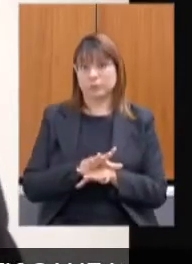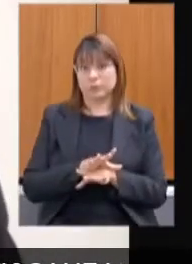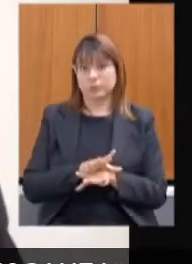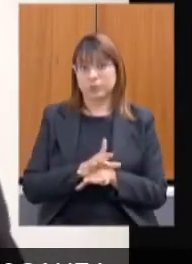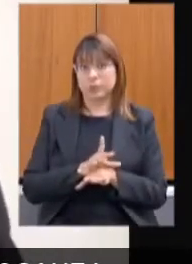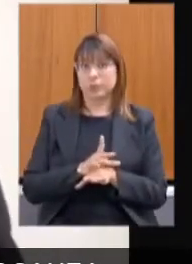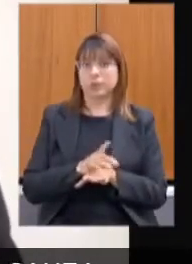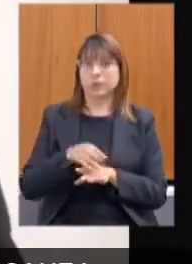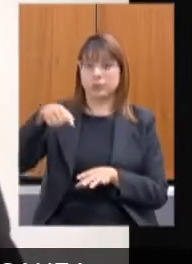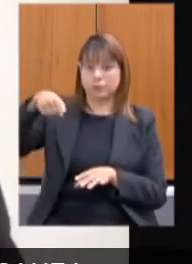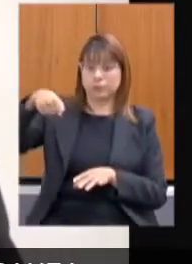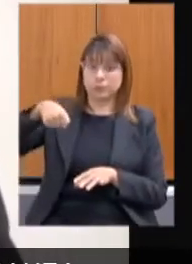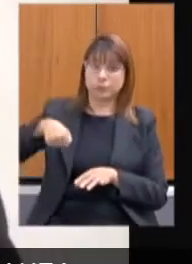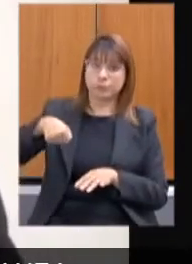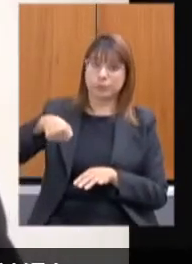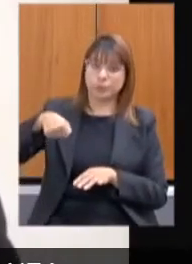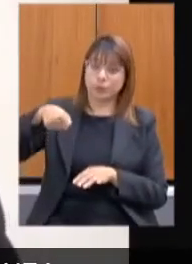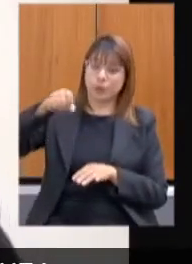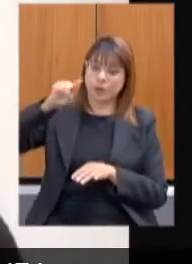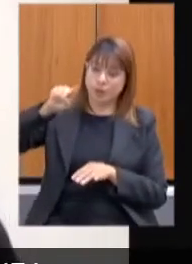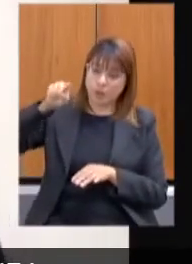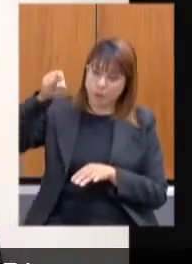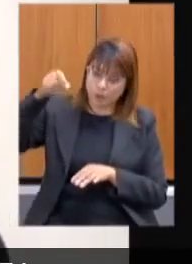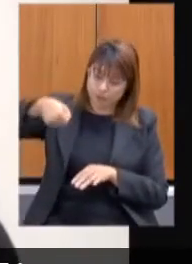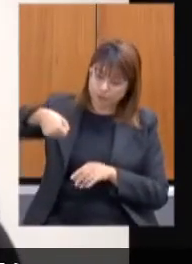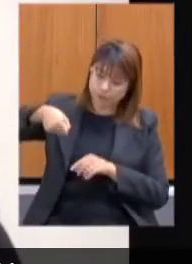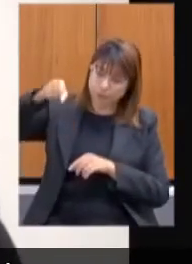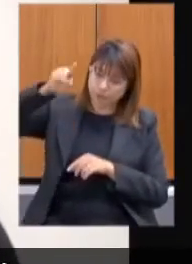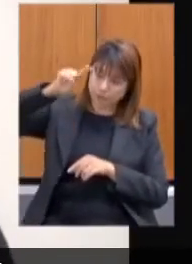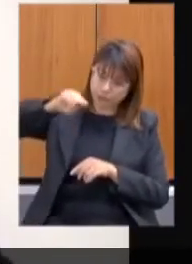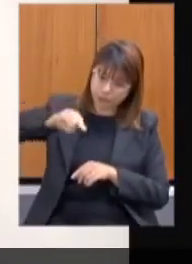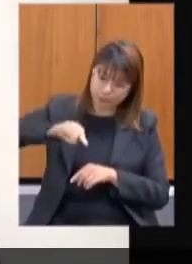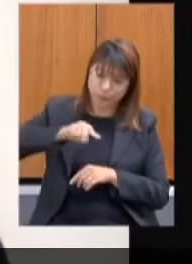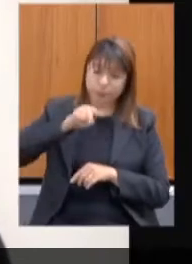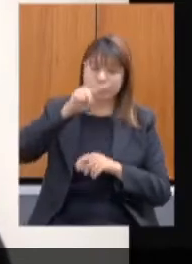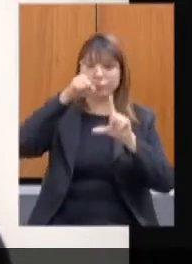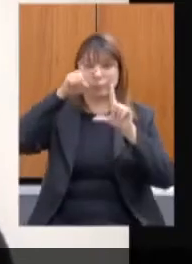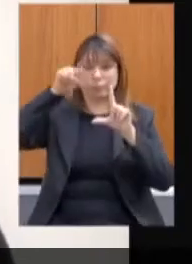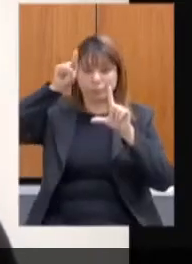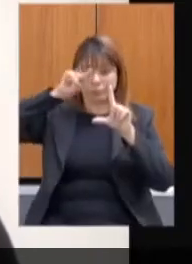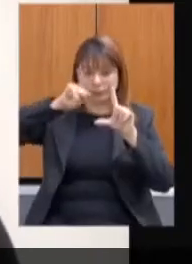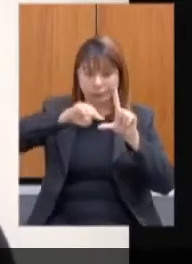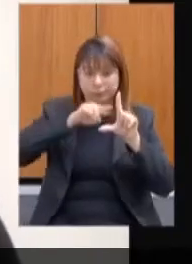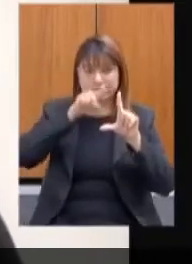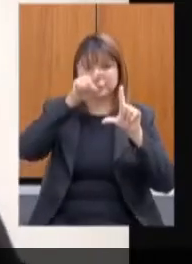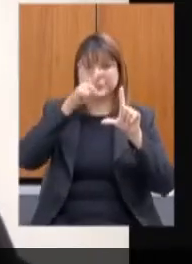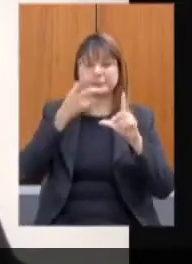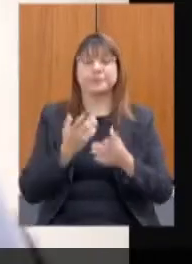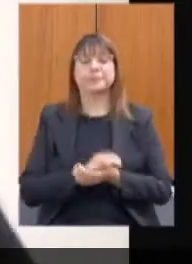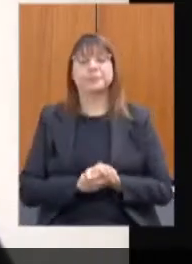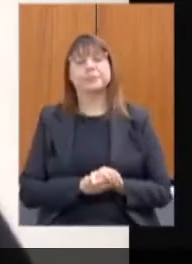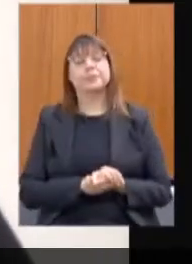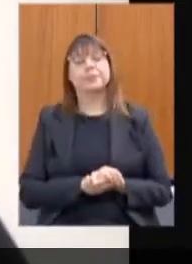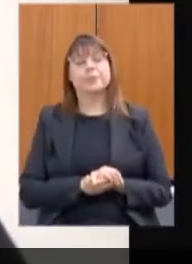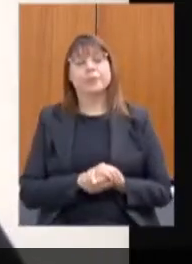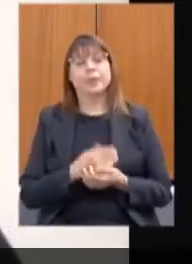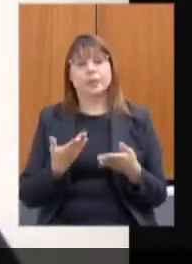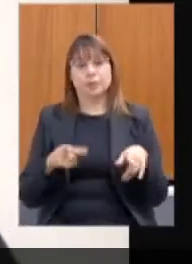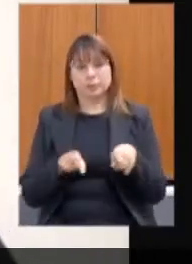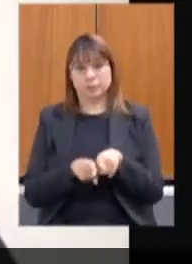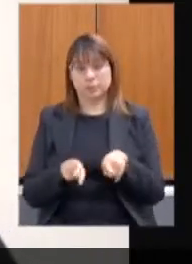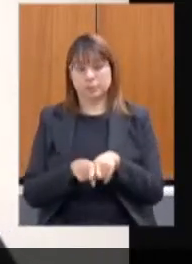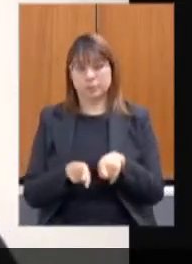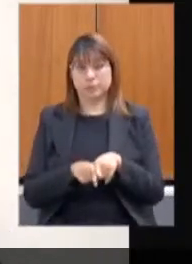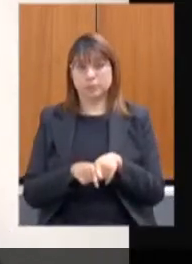provavelmente vai virar um U. Então, é só para esclarecer. A outra questão diz